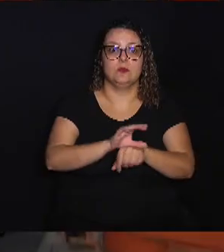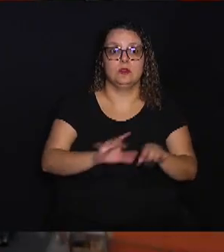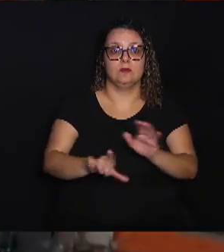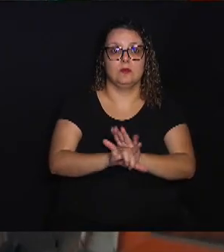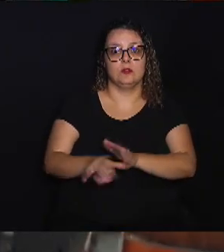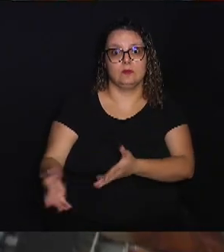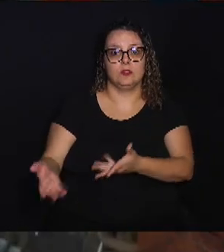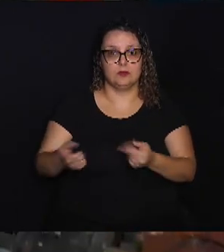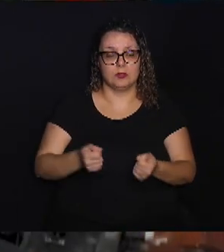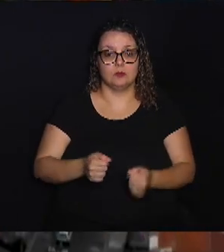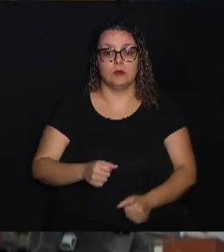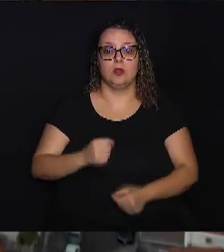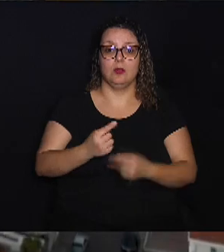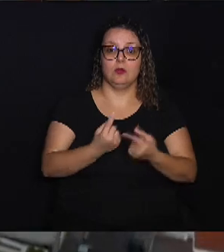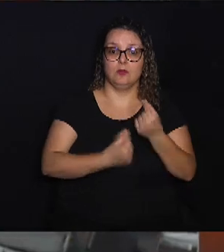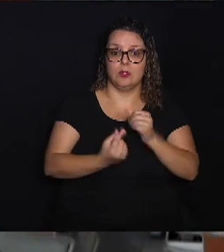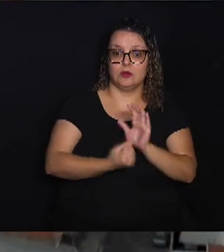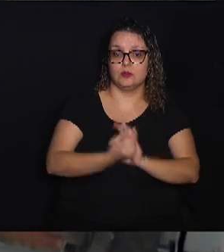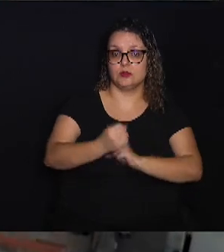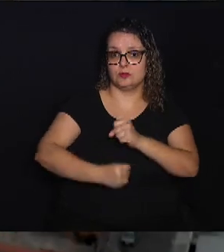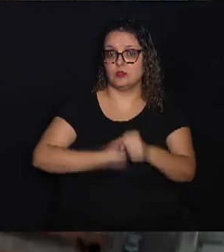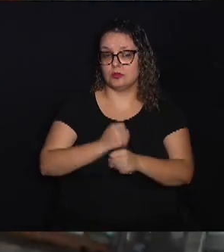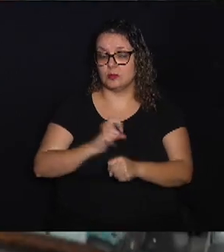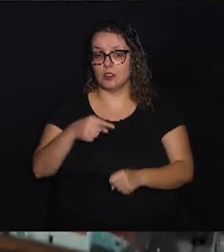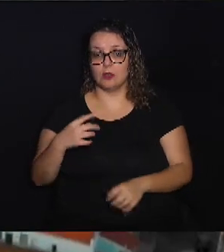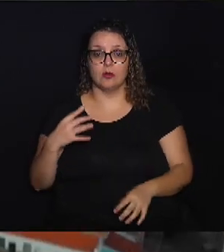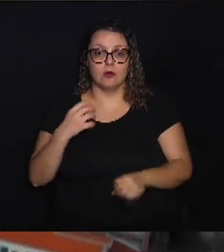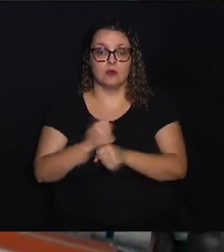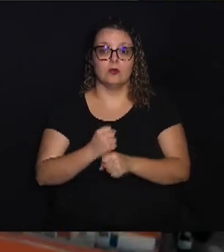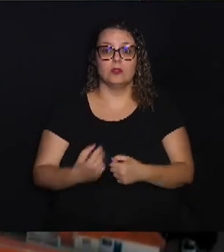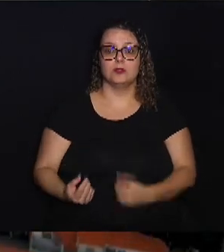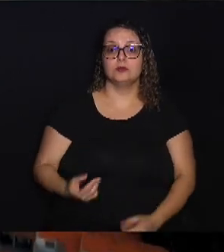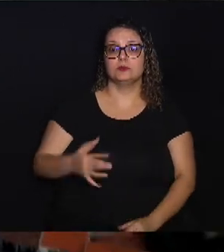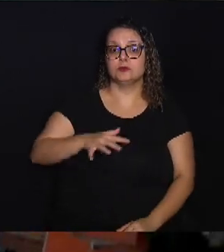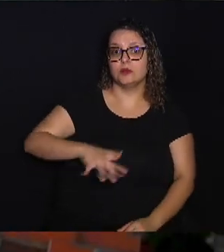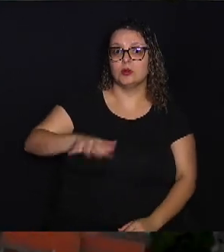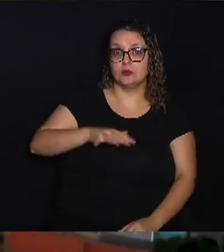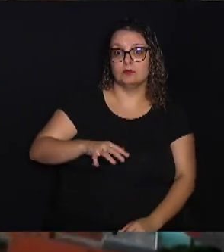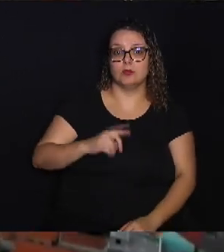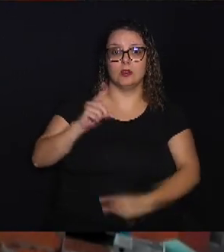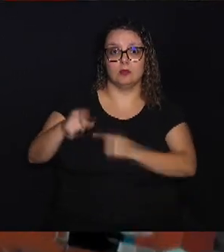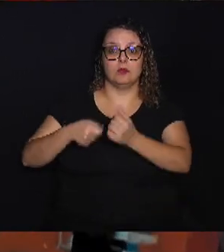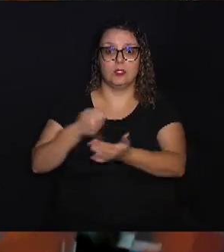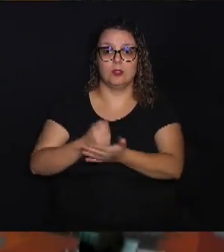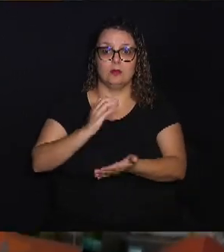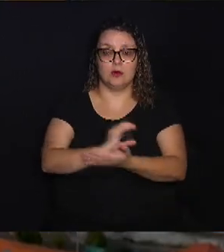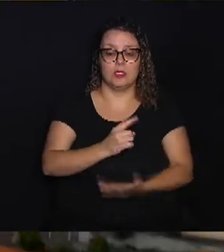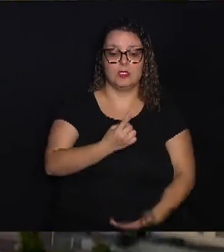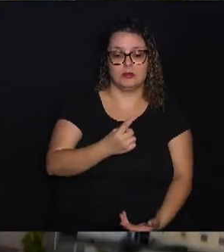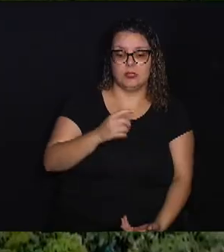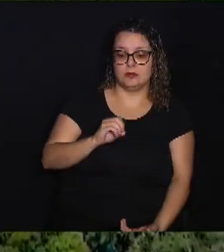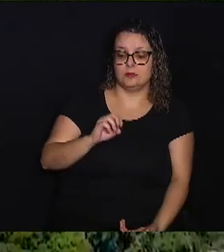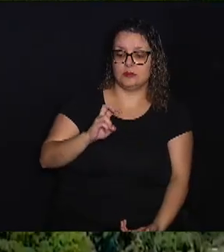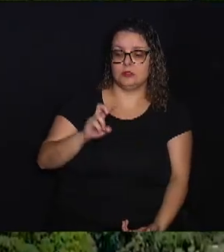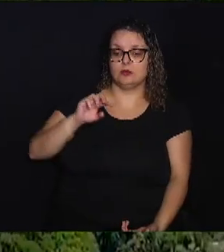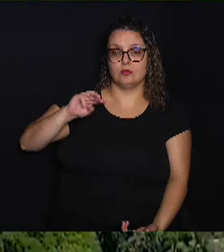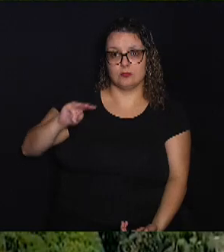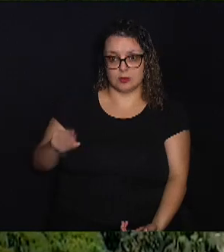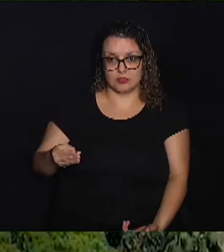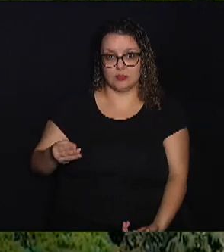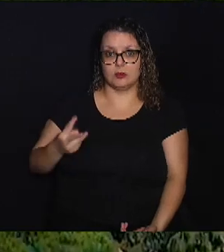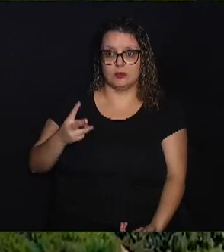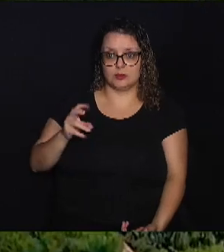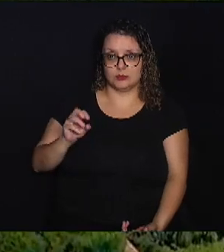Legalidade. Para o orçamento do ano que vem, o valor total previsto para as emendas impositivas é de R 105,2 milhões,